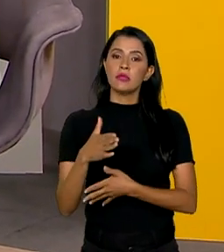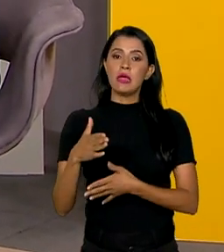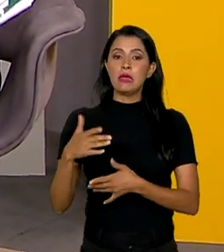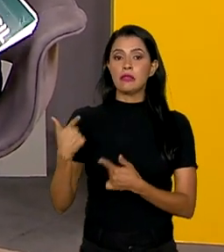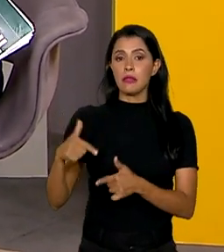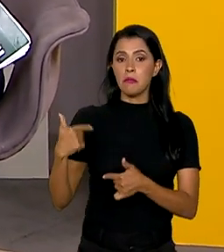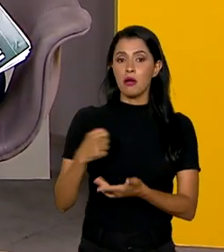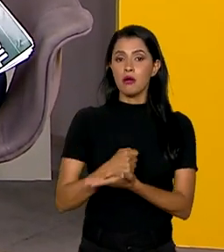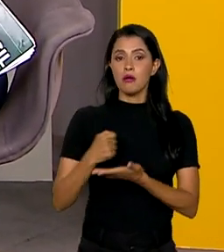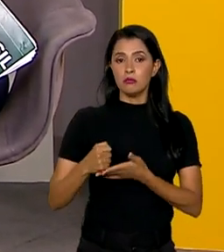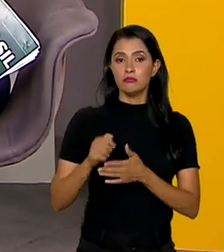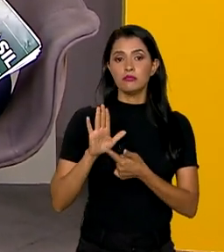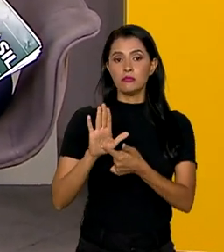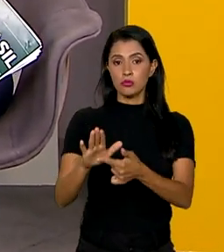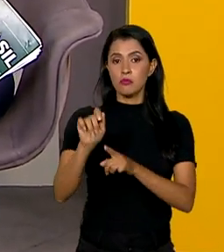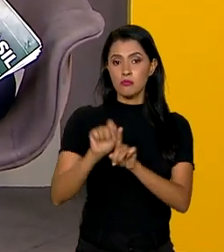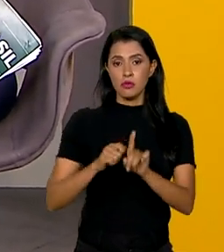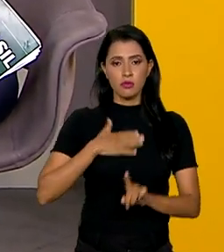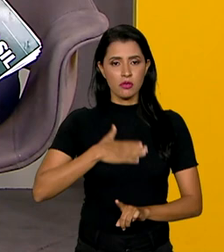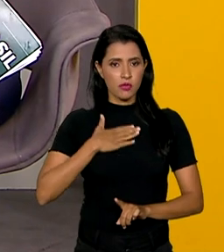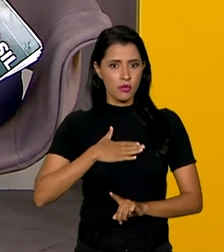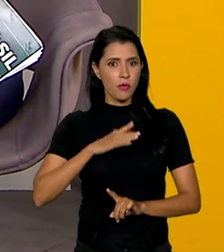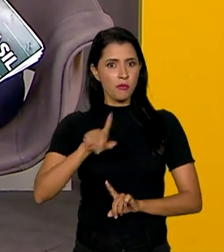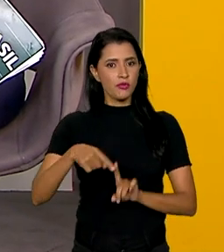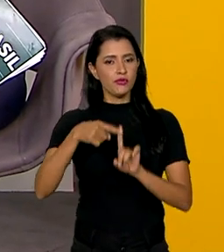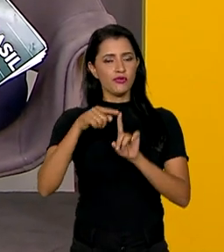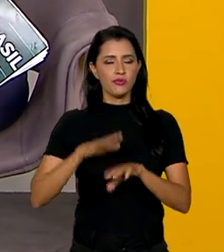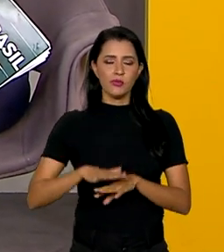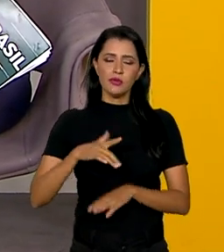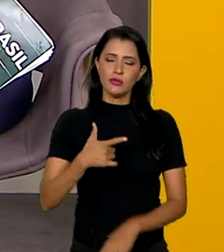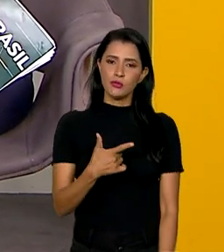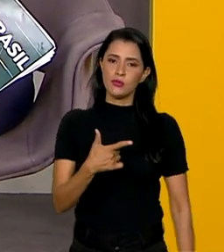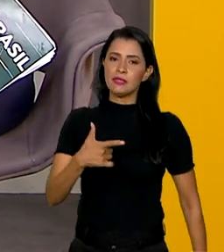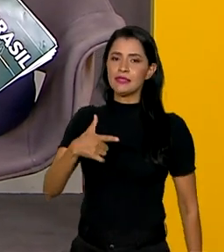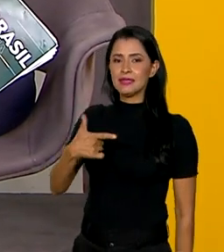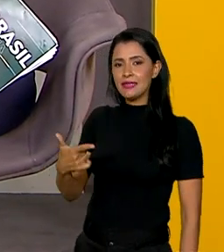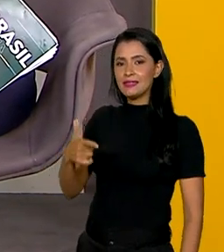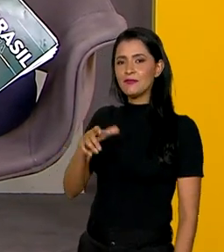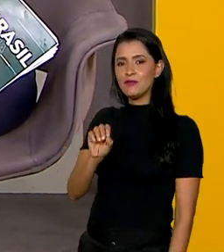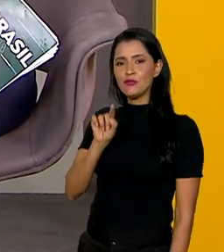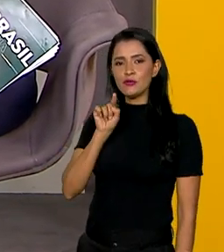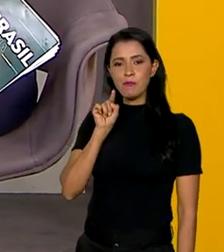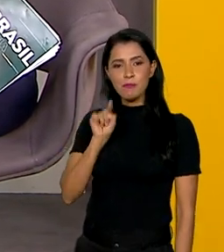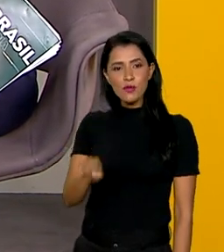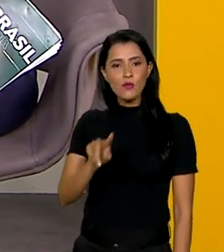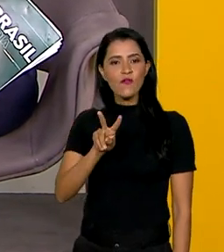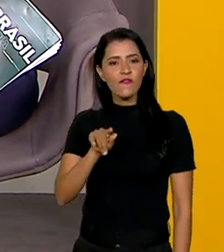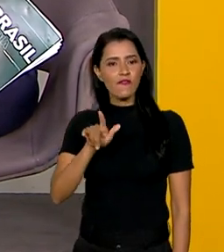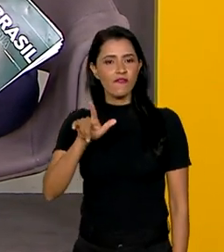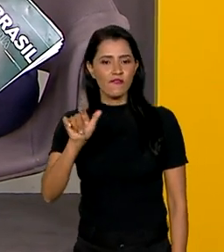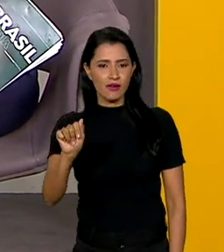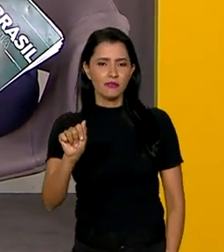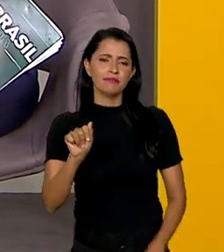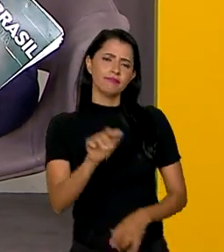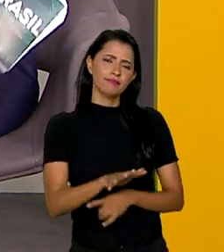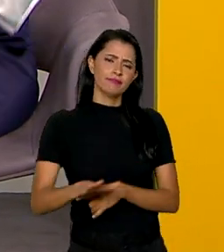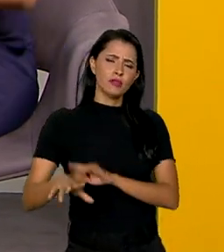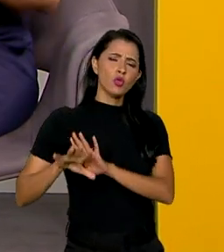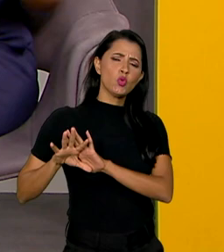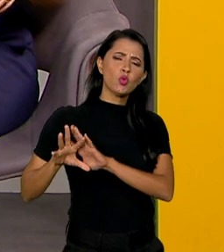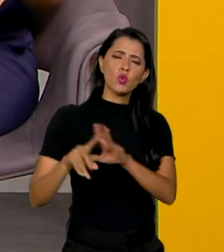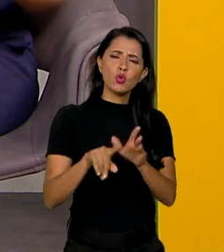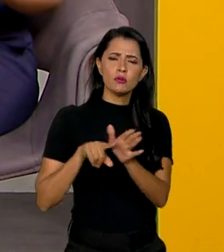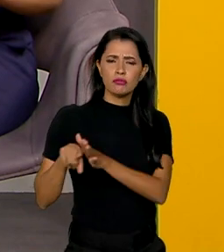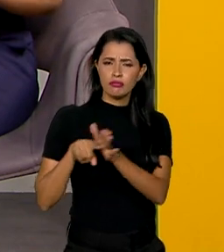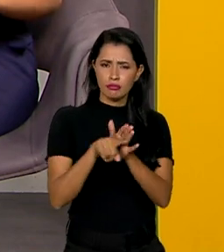apresentou em agosto um saldo positivo de mais de 220 mil vagas. Em todas as áreas pesquisadas